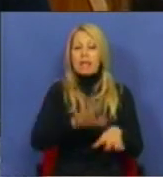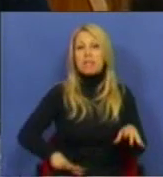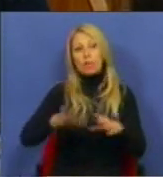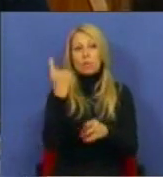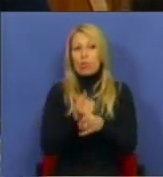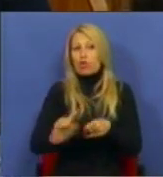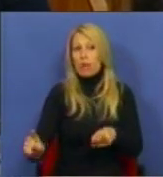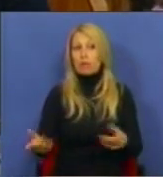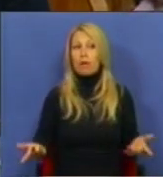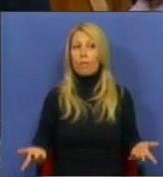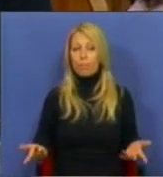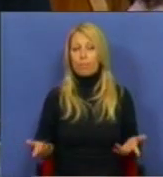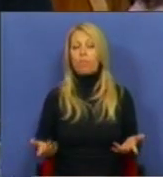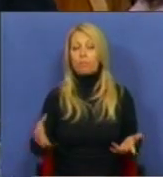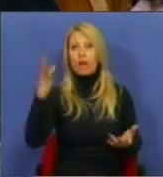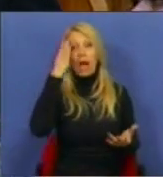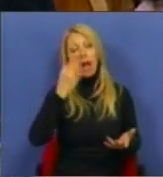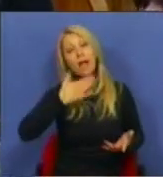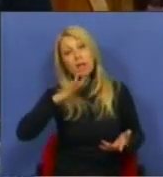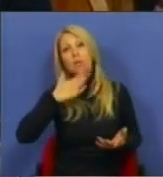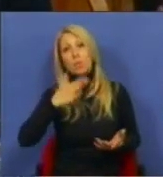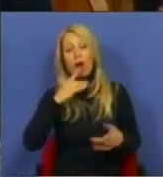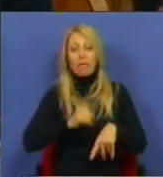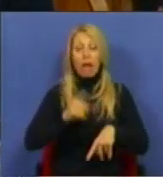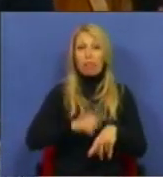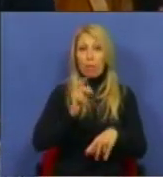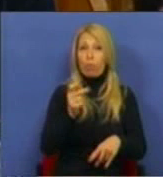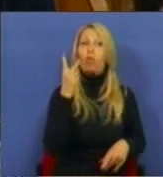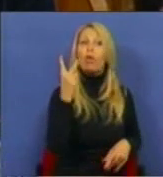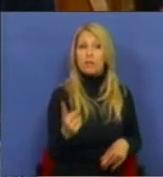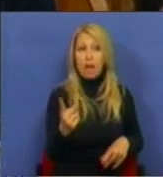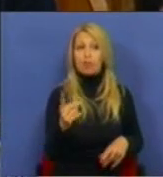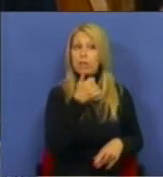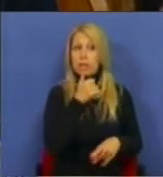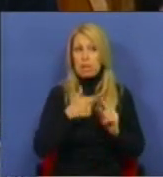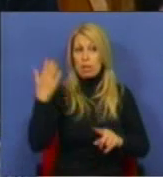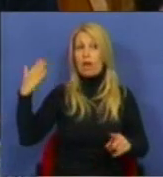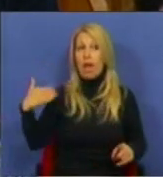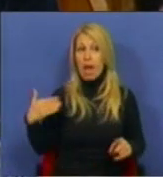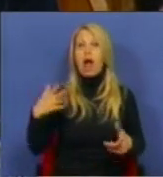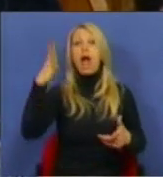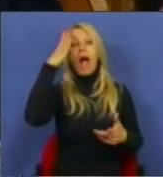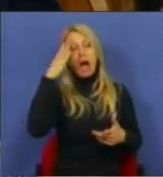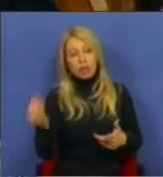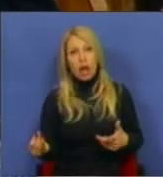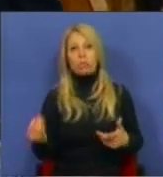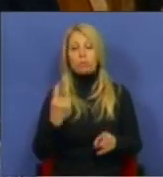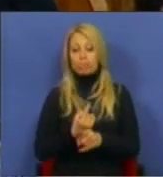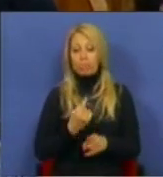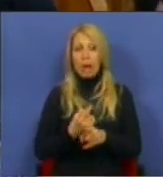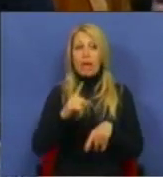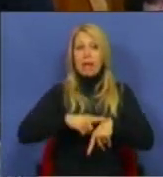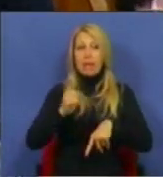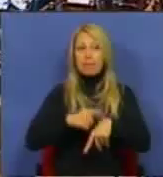exceção. Considerando razoável o período de dois anos de carência estabelecido, julgamos, contudo, que o prazo de